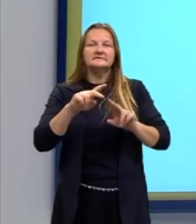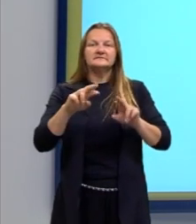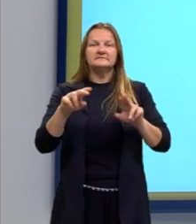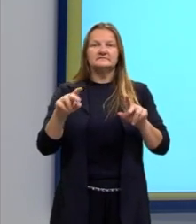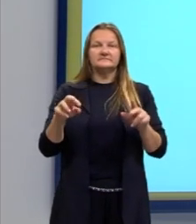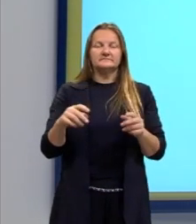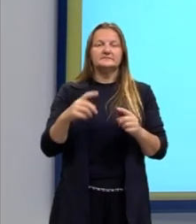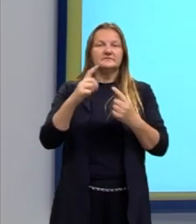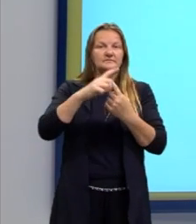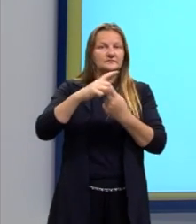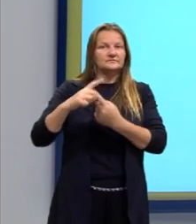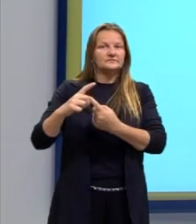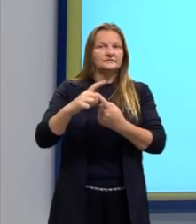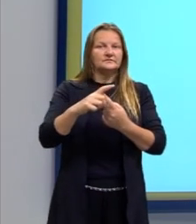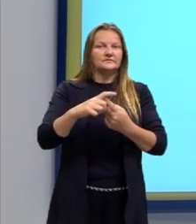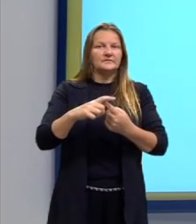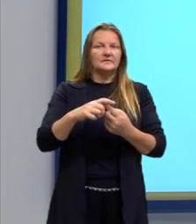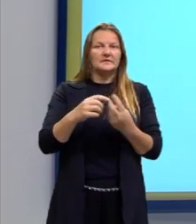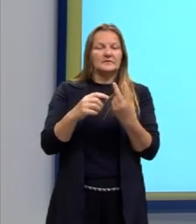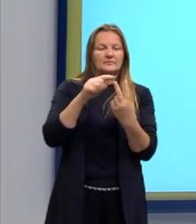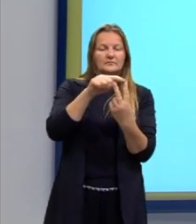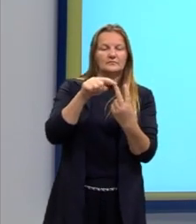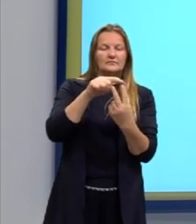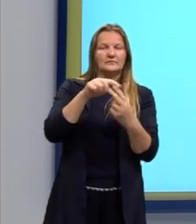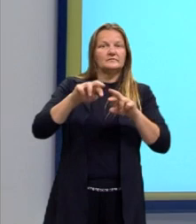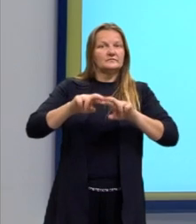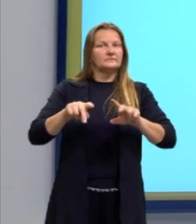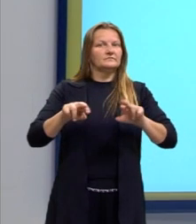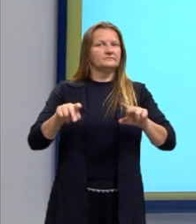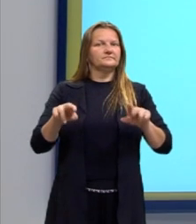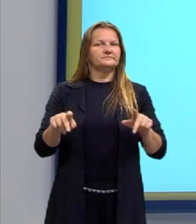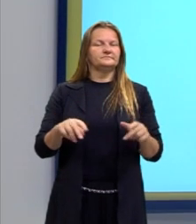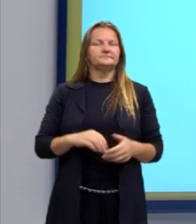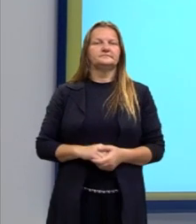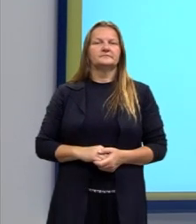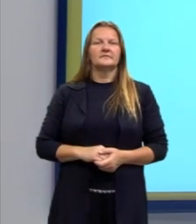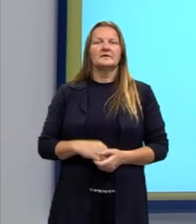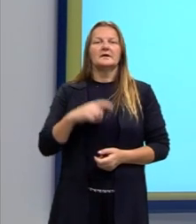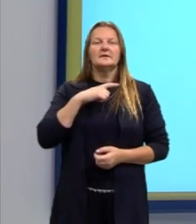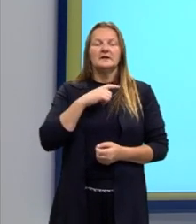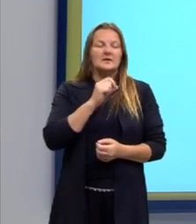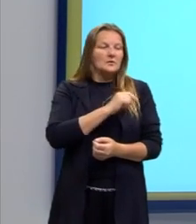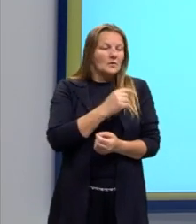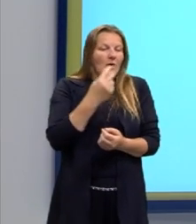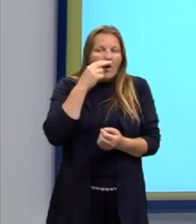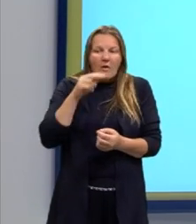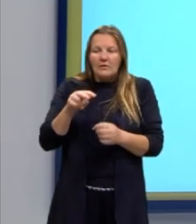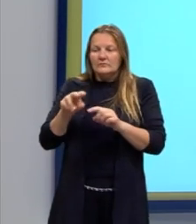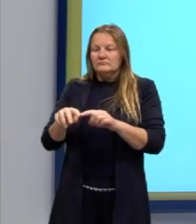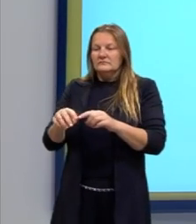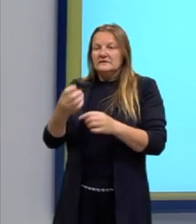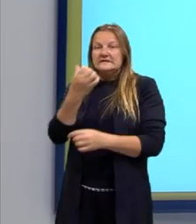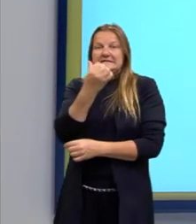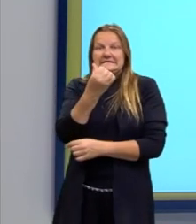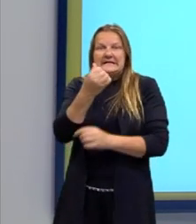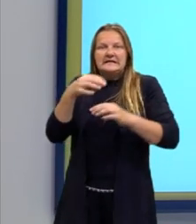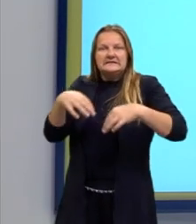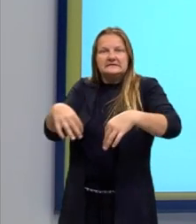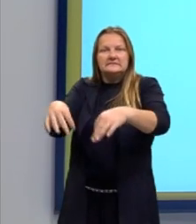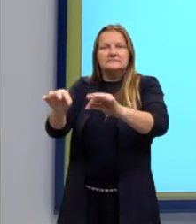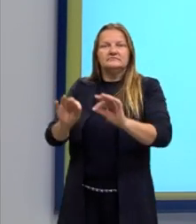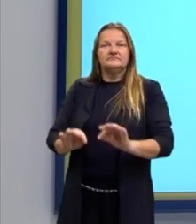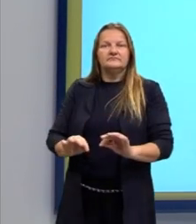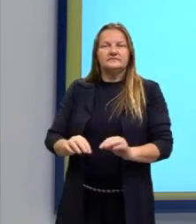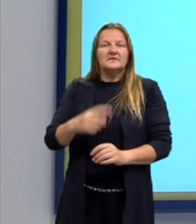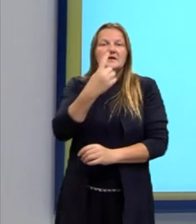Considerando, então, tecidos e pedras diferentes. Ela tem à disposição dela seis tecidos diferentes